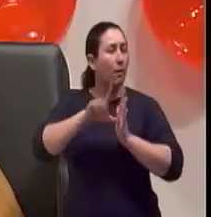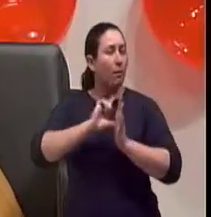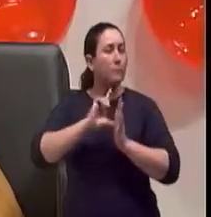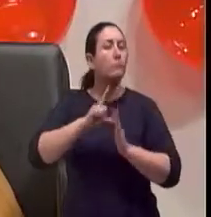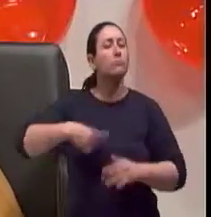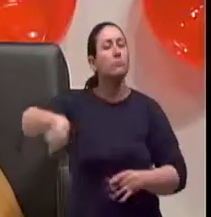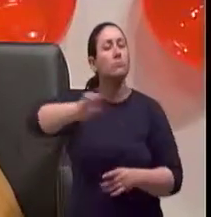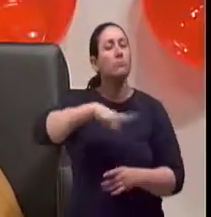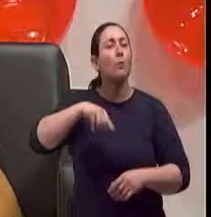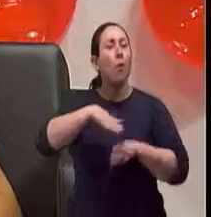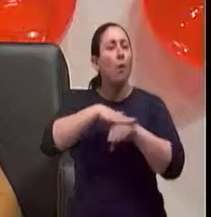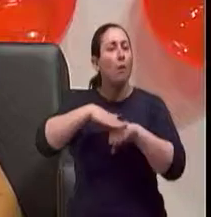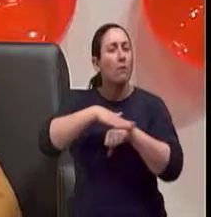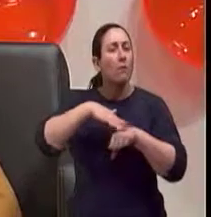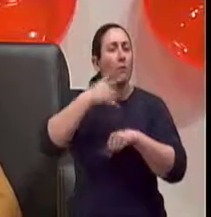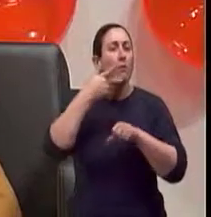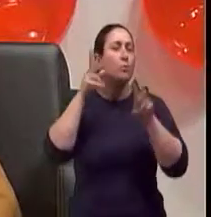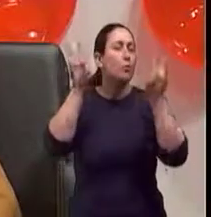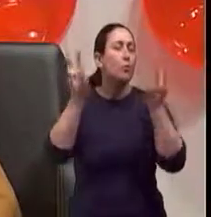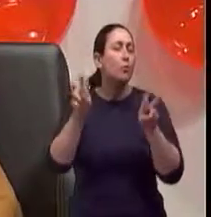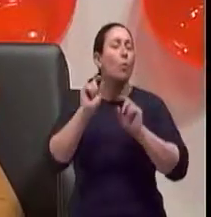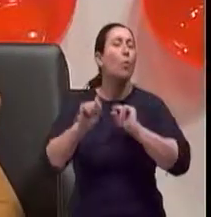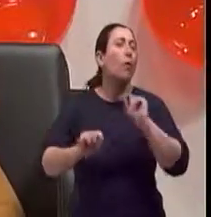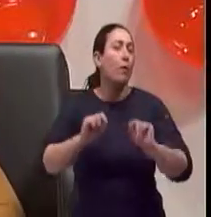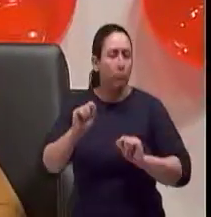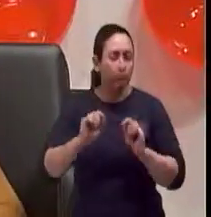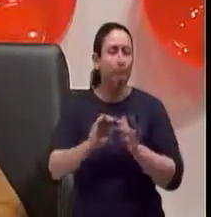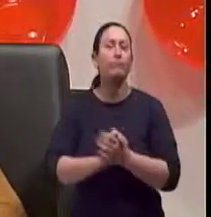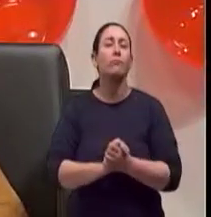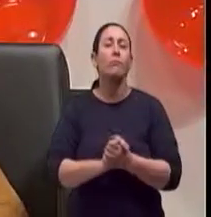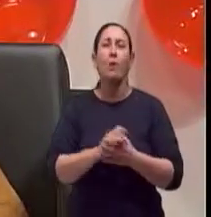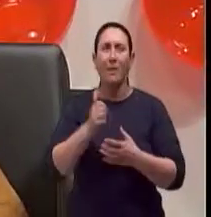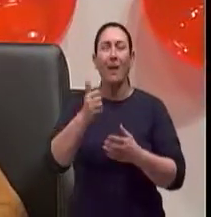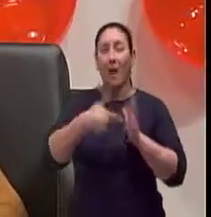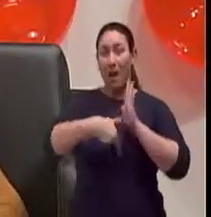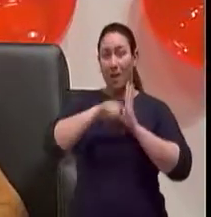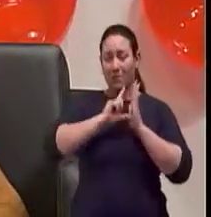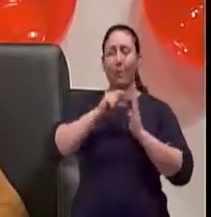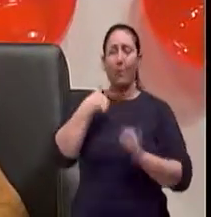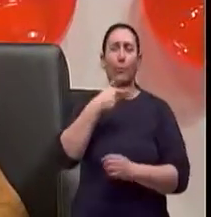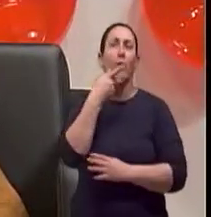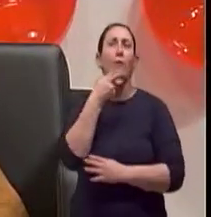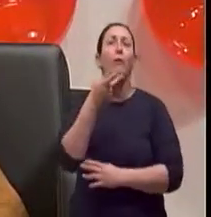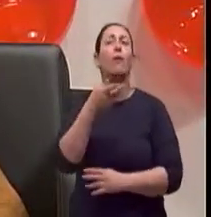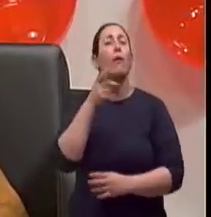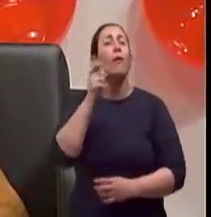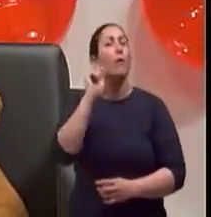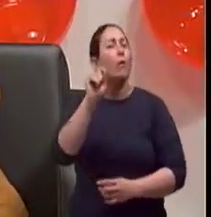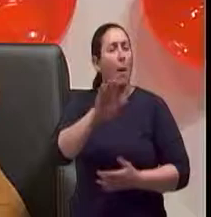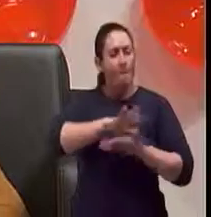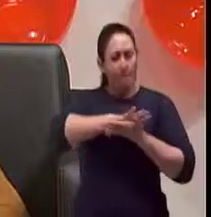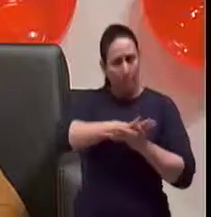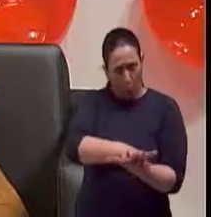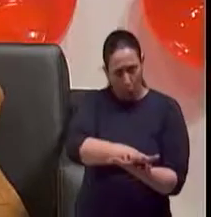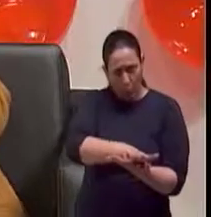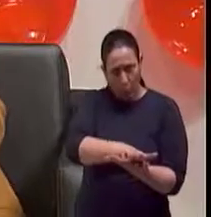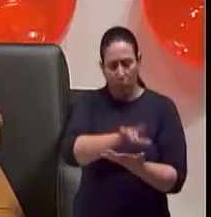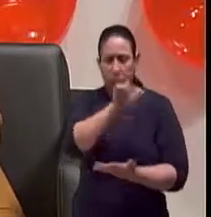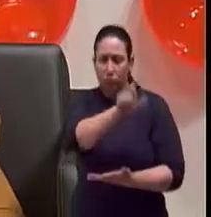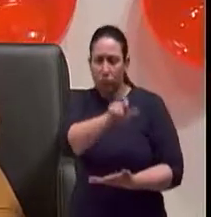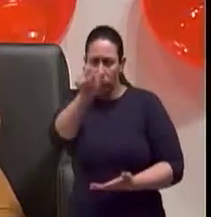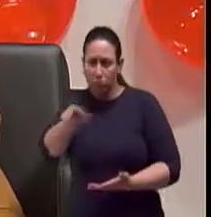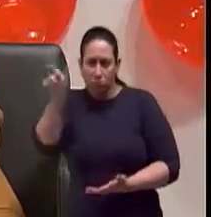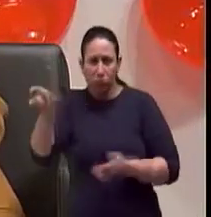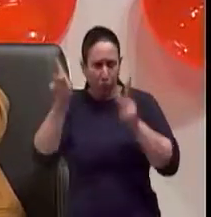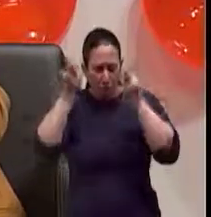exatamente sobre essa questão de como é que eu coloquei antes, né? Do preconceito das outras pessoas